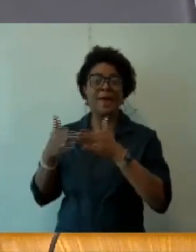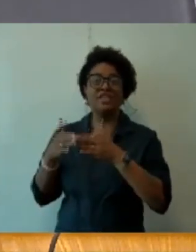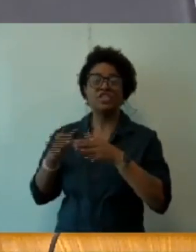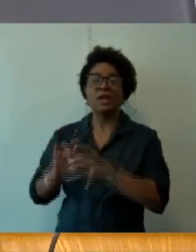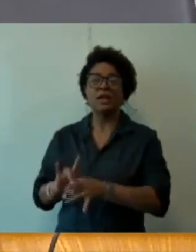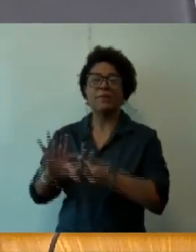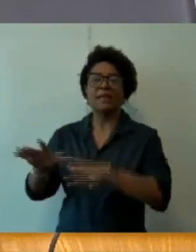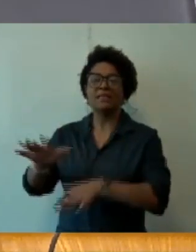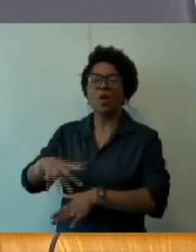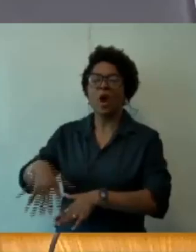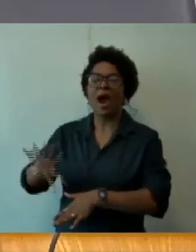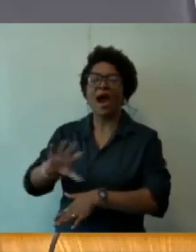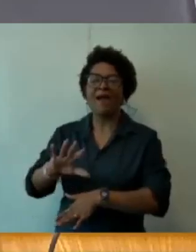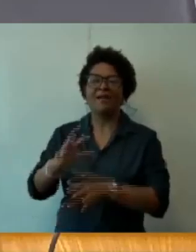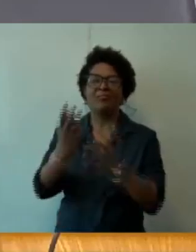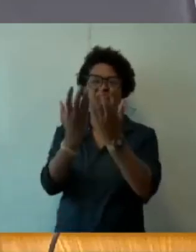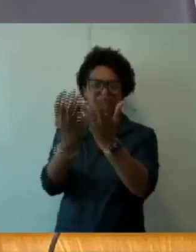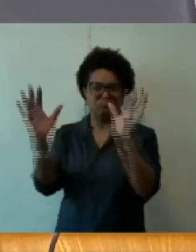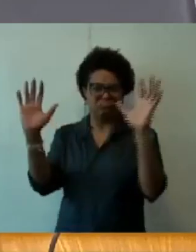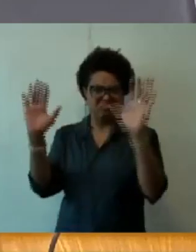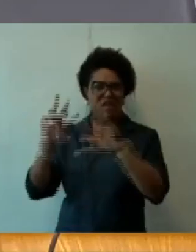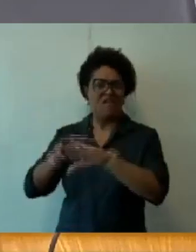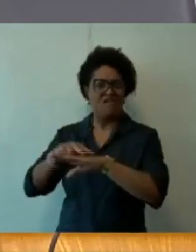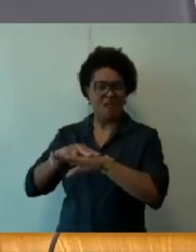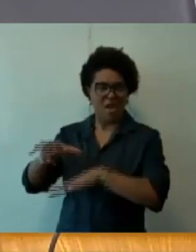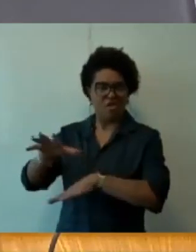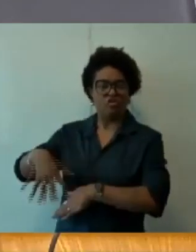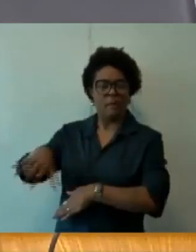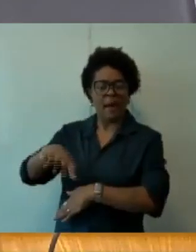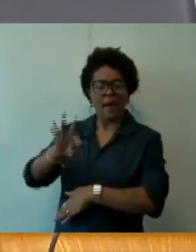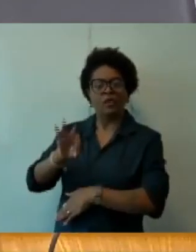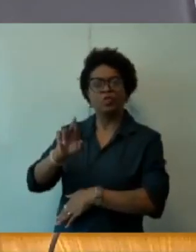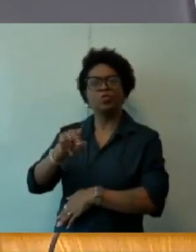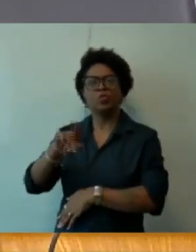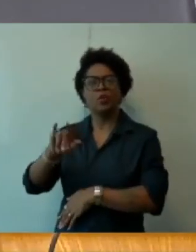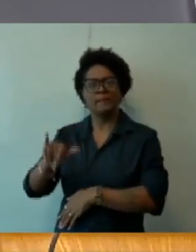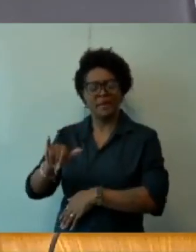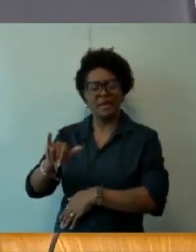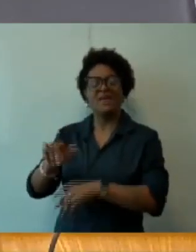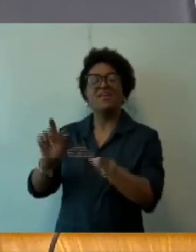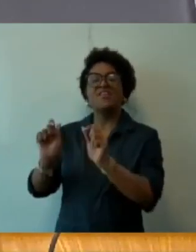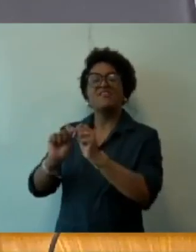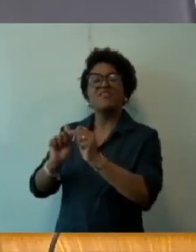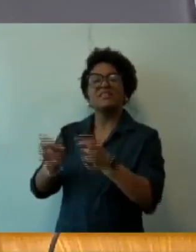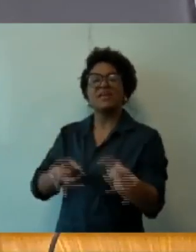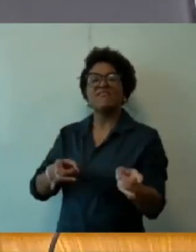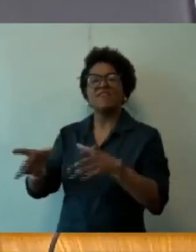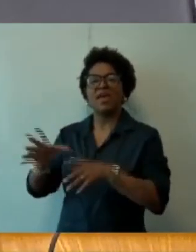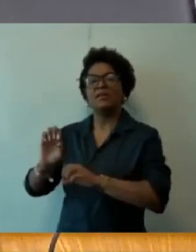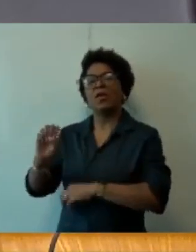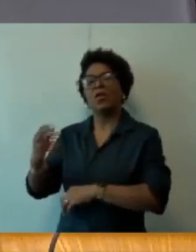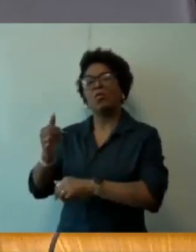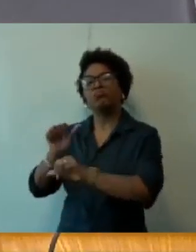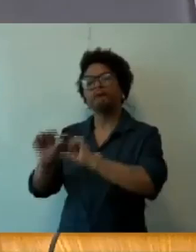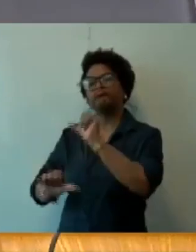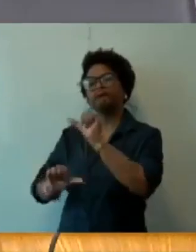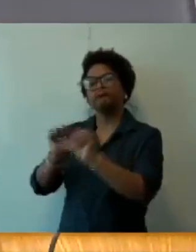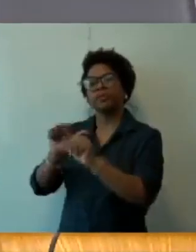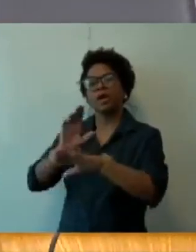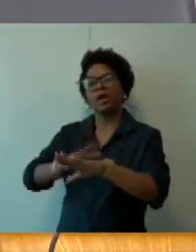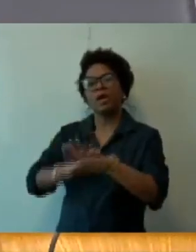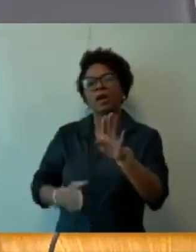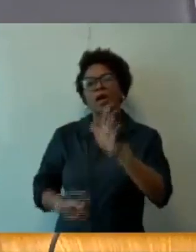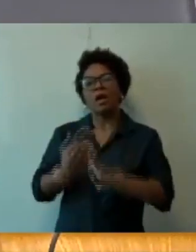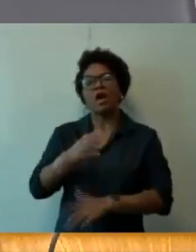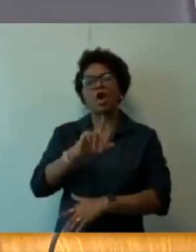autoriza a alineação dessas áreas mediante vendas ou permuta. Autoria a vereadora Luíde Gonçalves. A conclusão do parecer uma proposta de